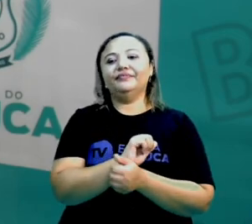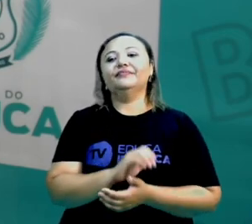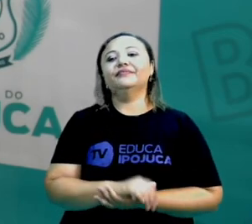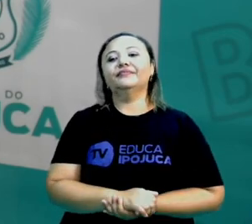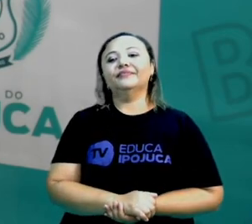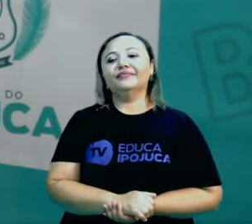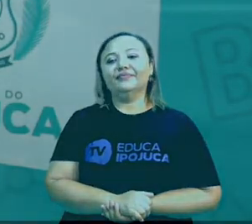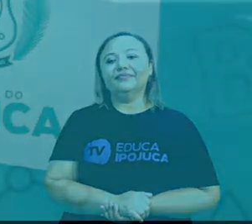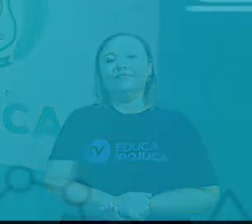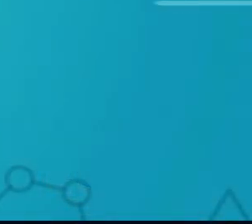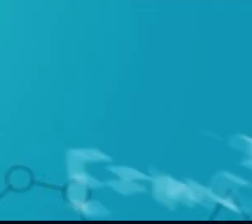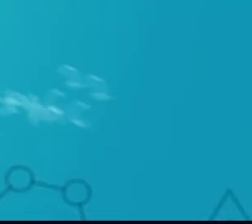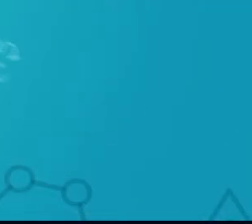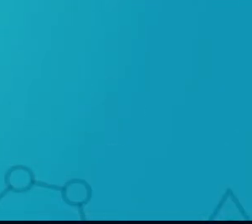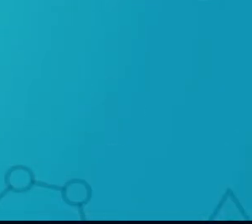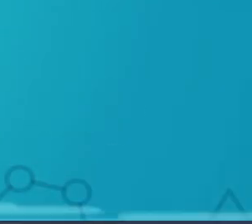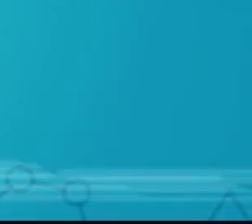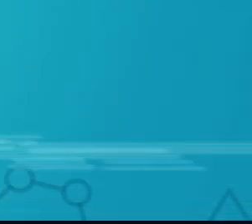quiser.